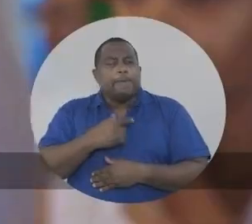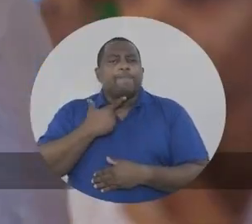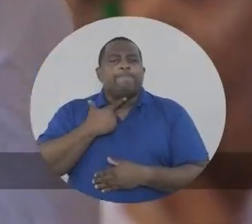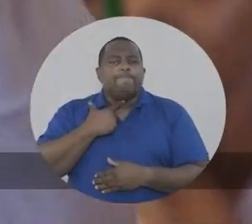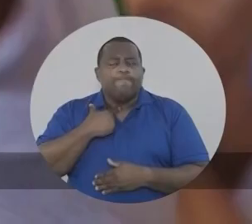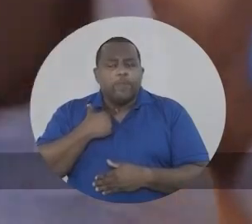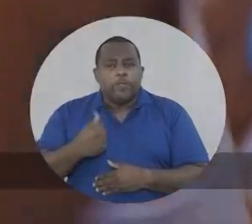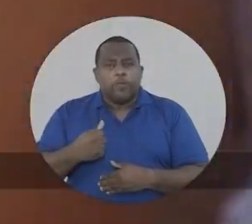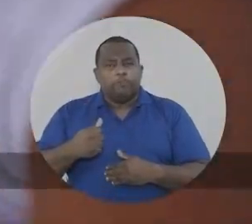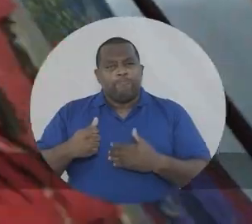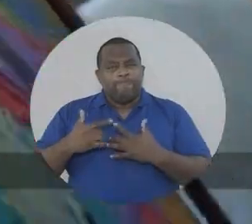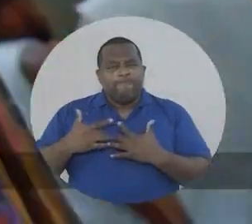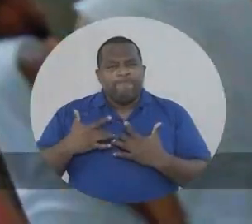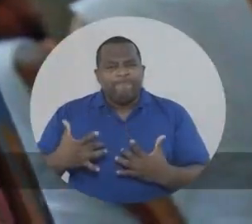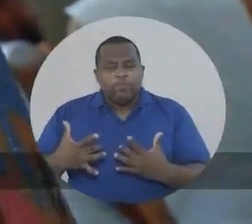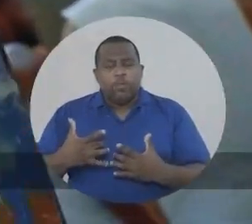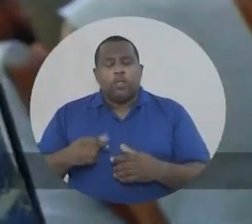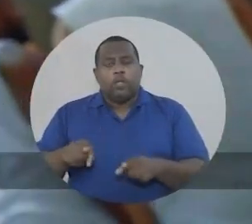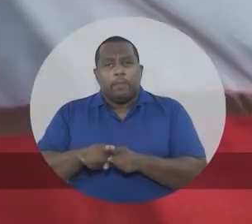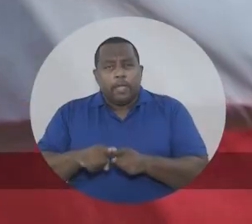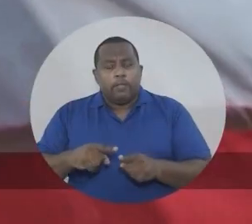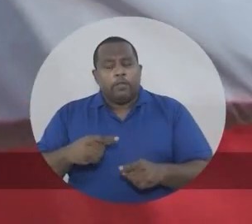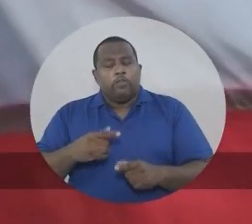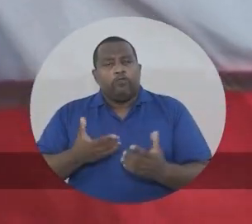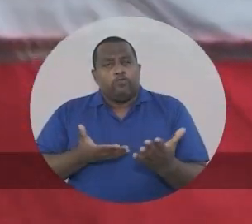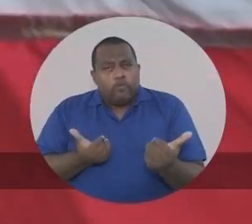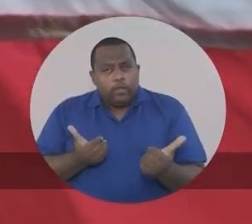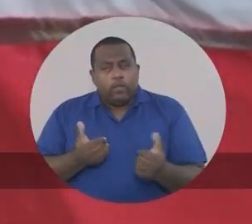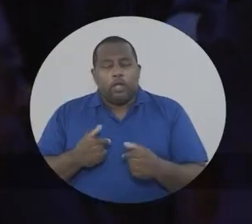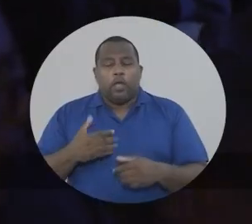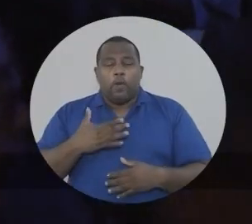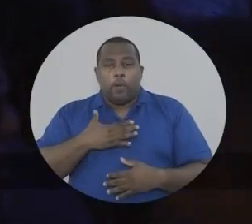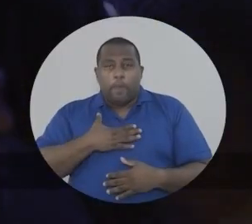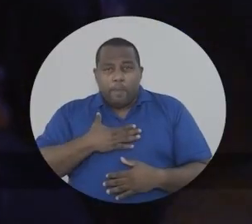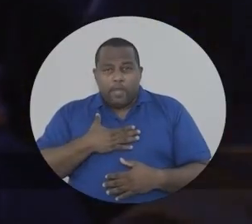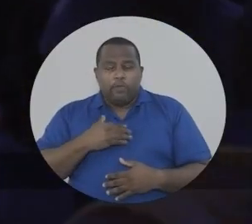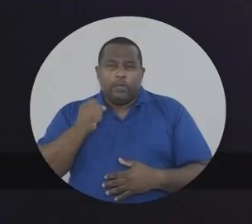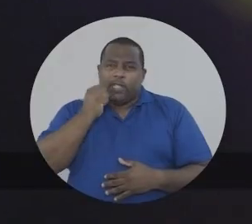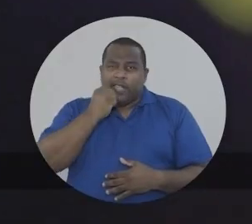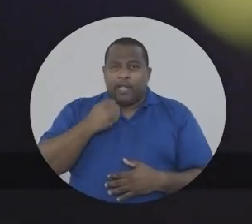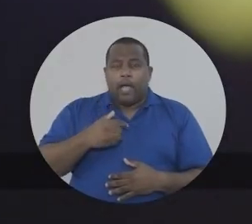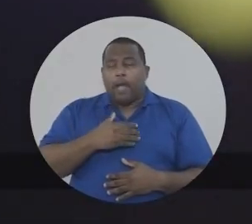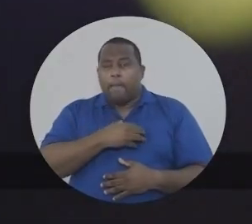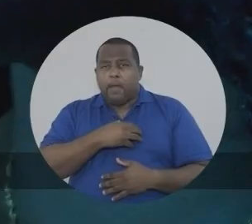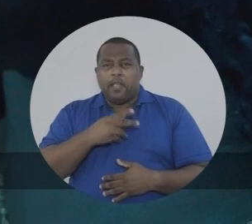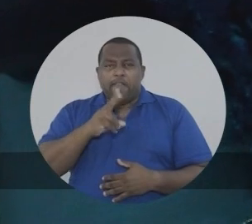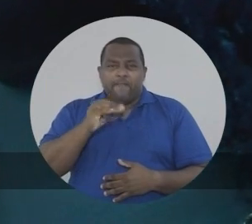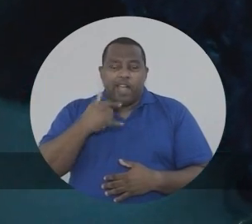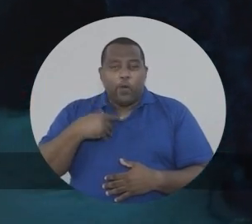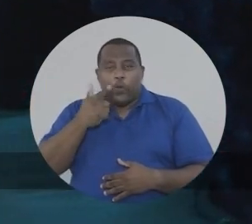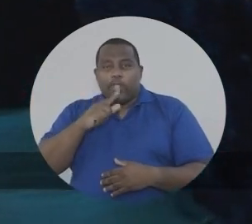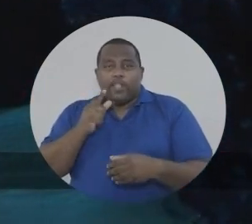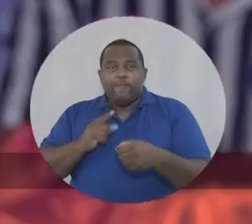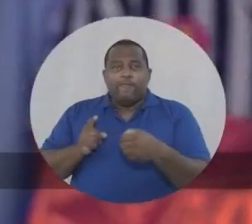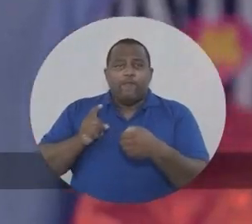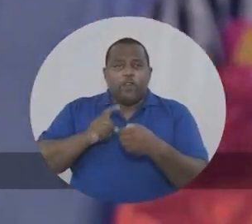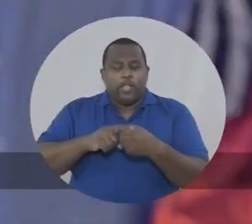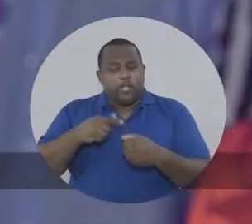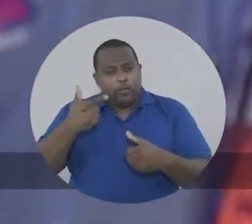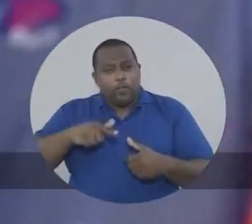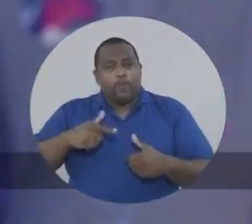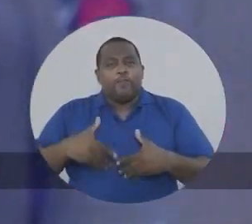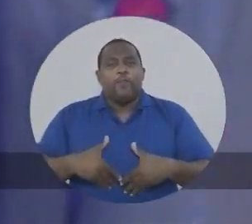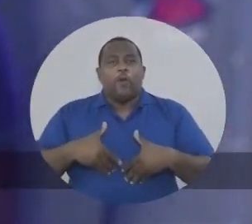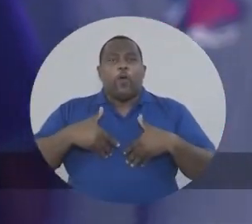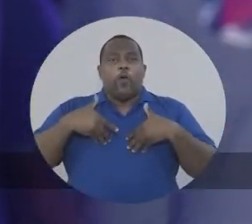Bahia com vontade, com disposição, com juventude. E comigo no Senado, a Bahia vai voltar